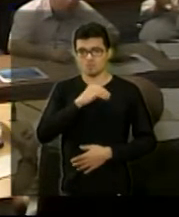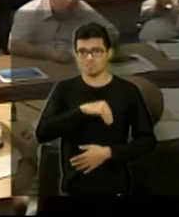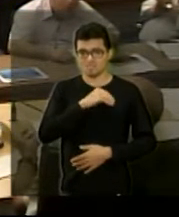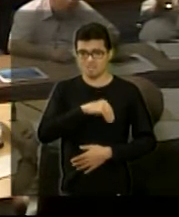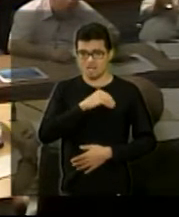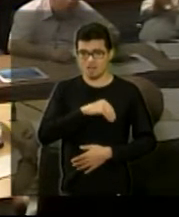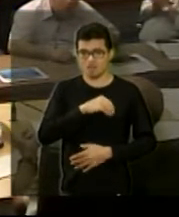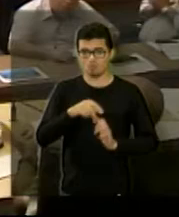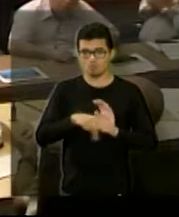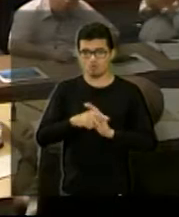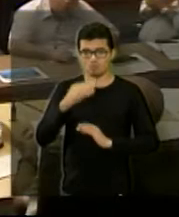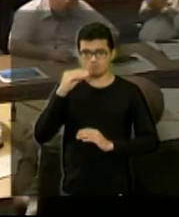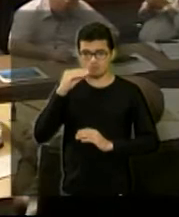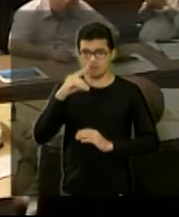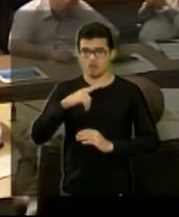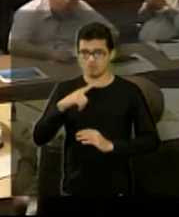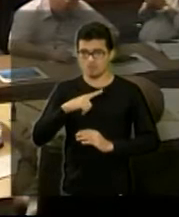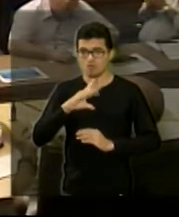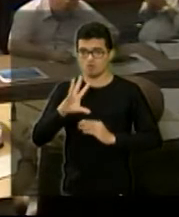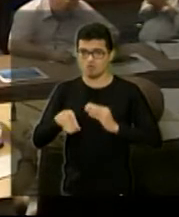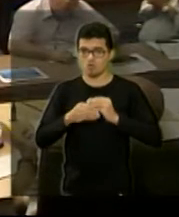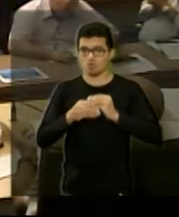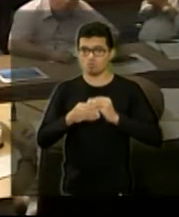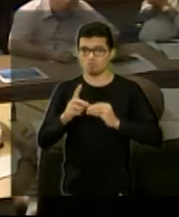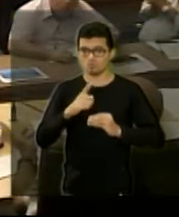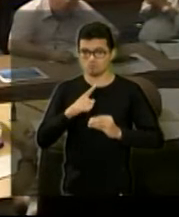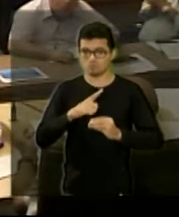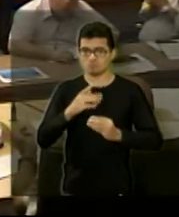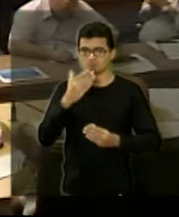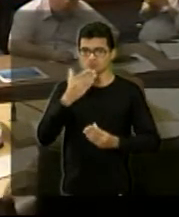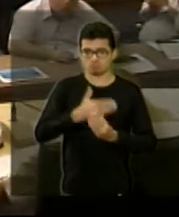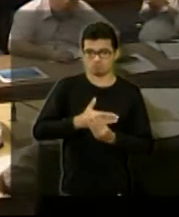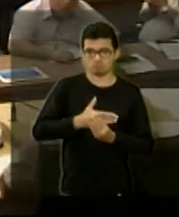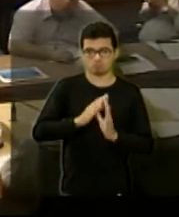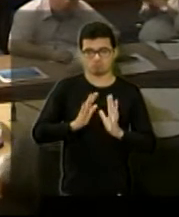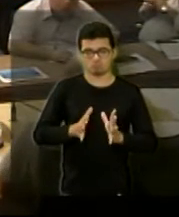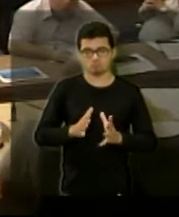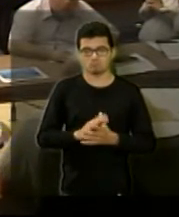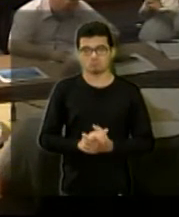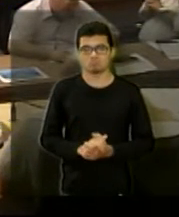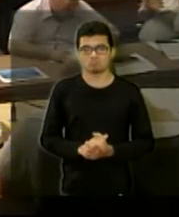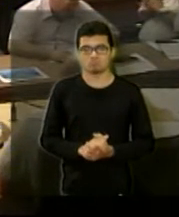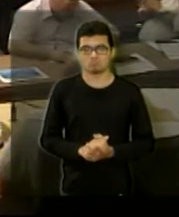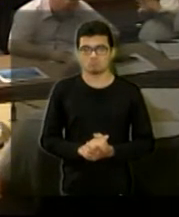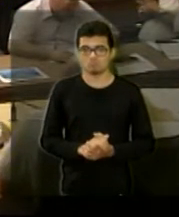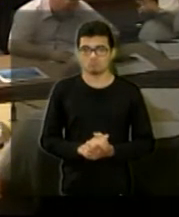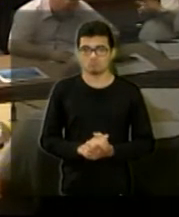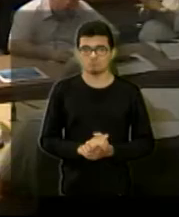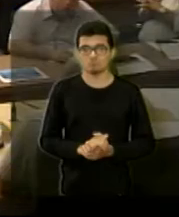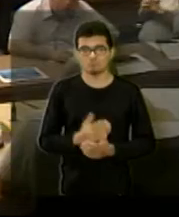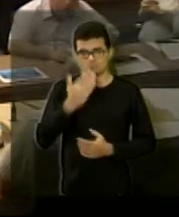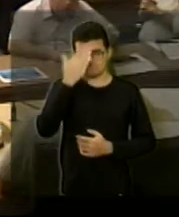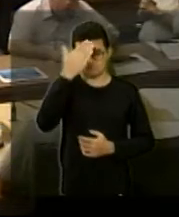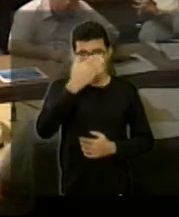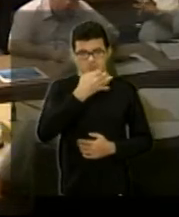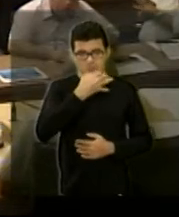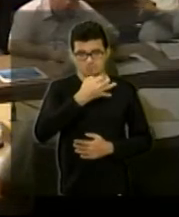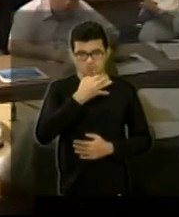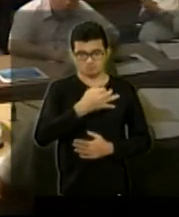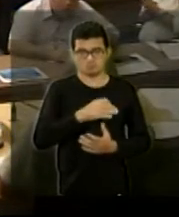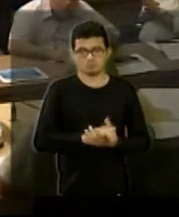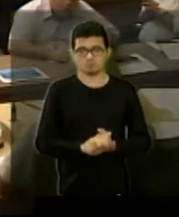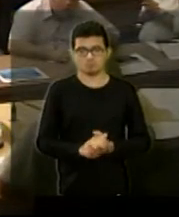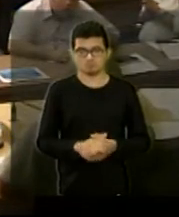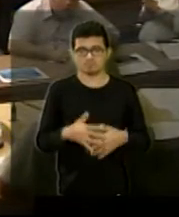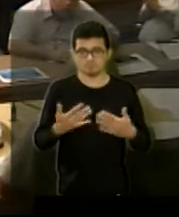servidores que já existem na pasta. Obrigada. Muito obrigado pela sugestão. Evidente que todo